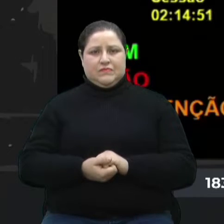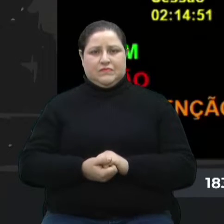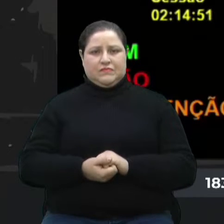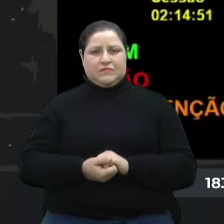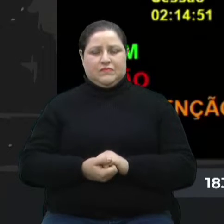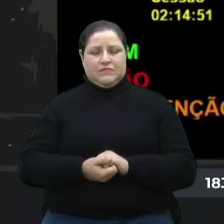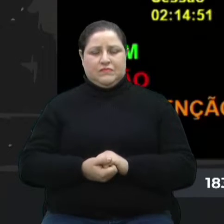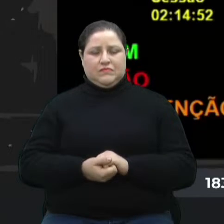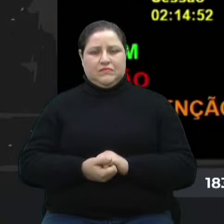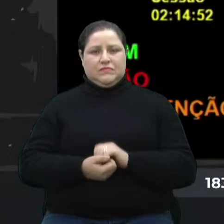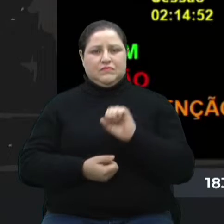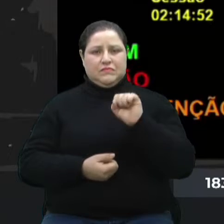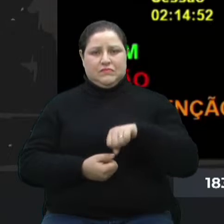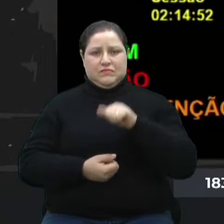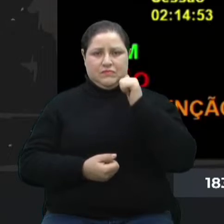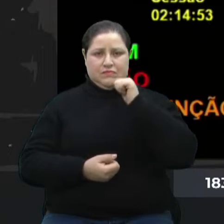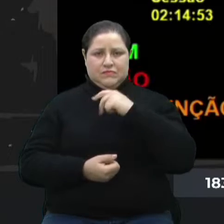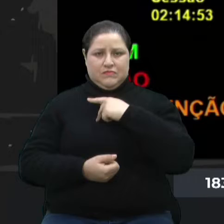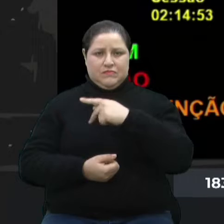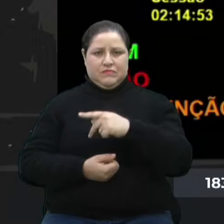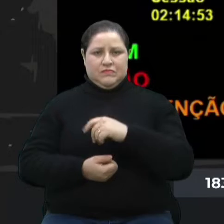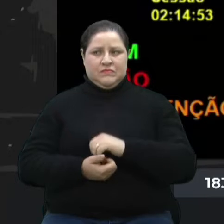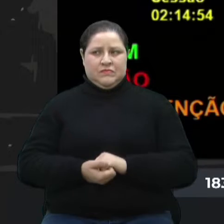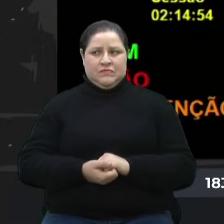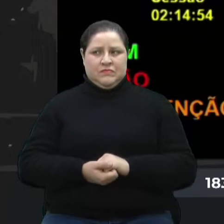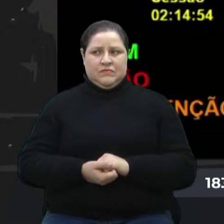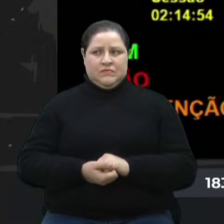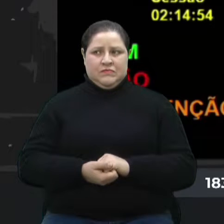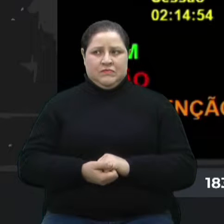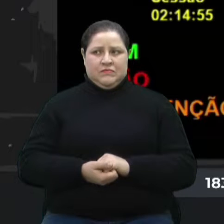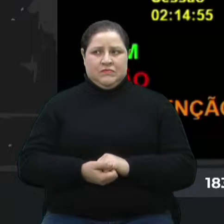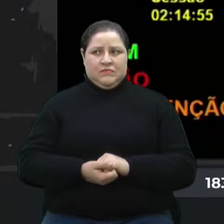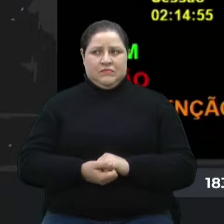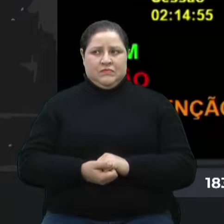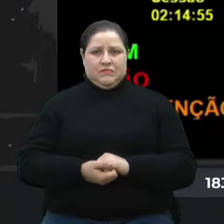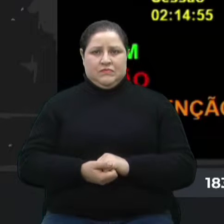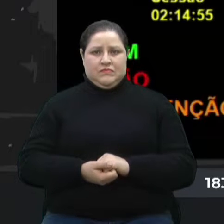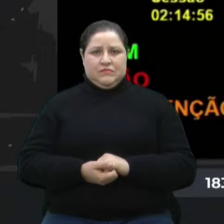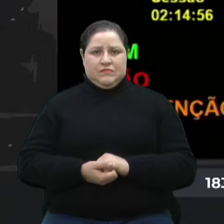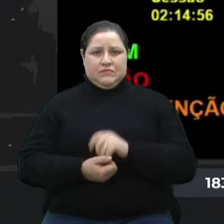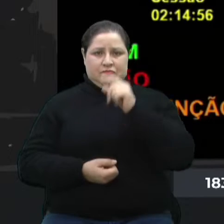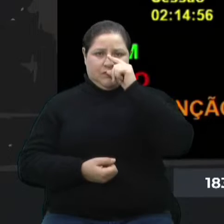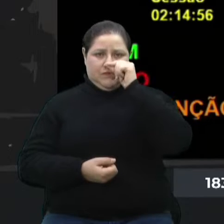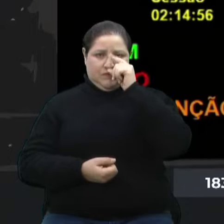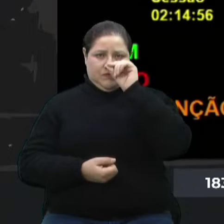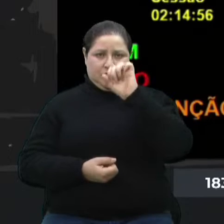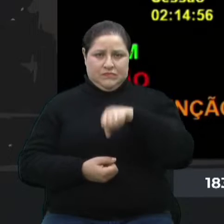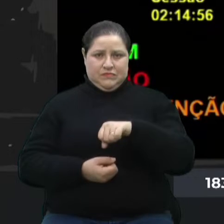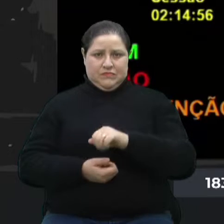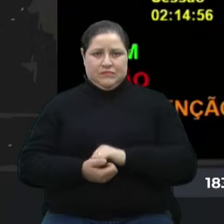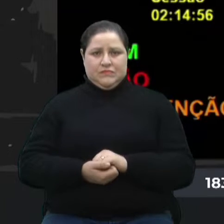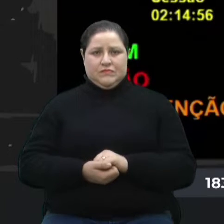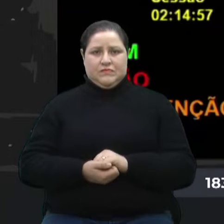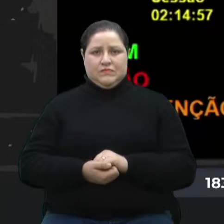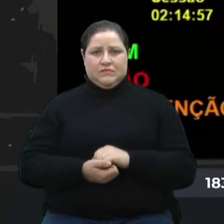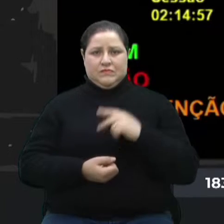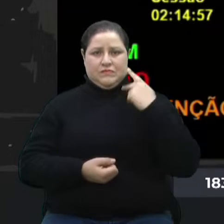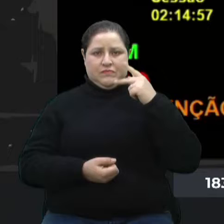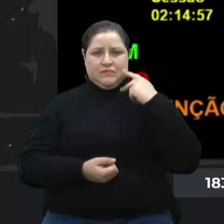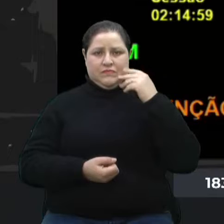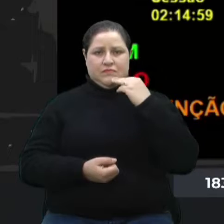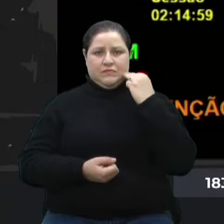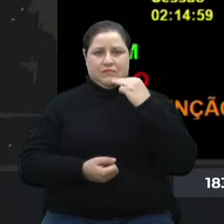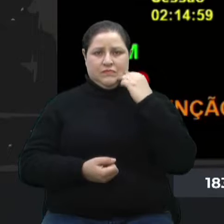Voto sim, senhora presidente. Vereador Fiuza, vota sim. Vereador Fontenel, vota sim. Vereadora Marisol, vota sim.